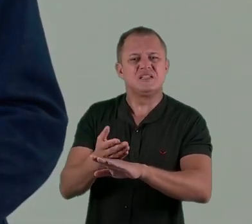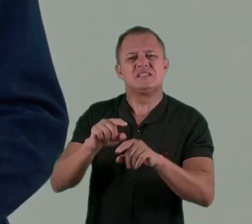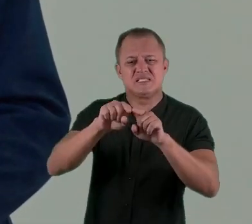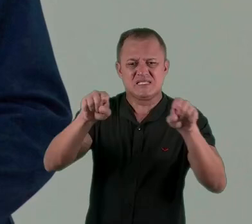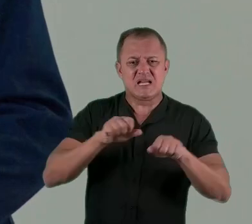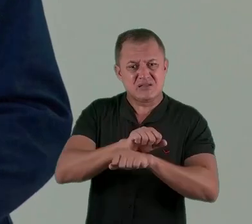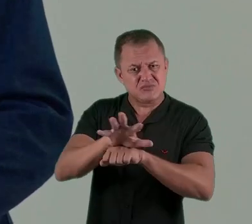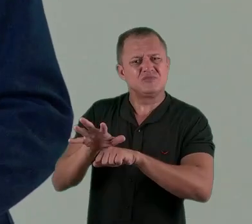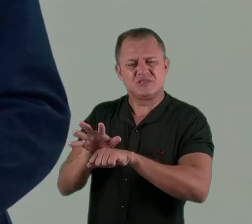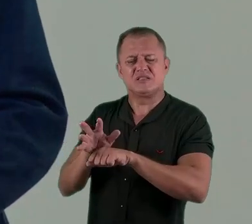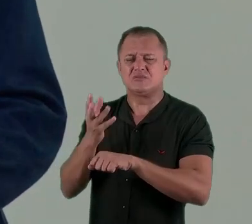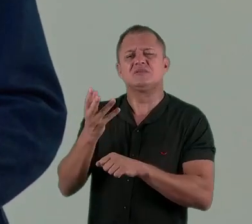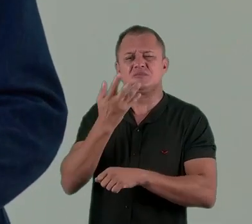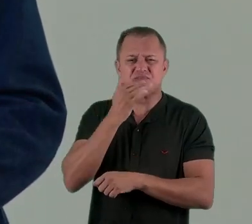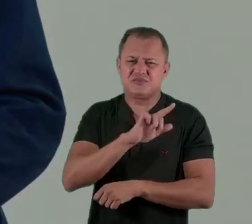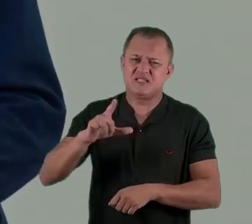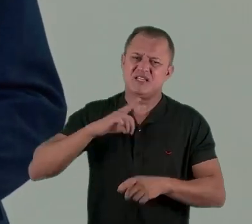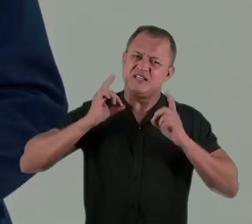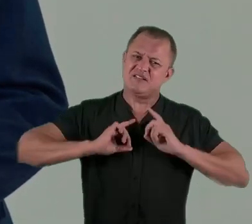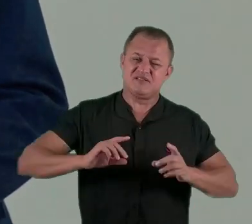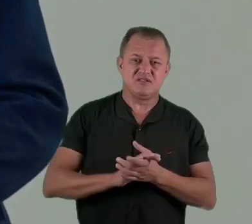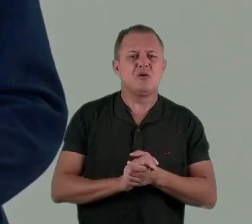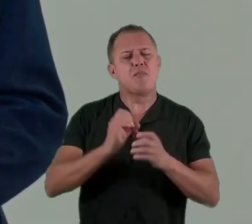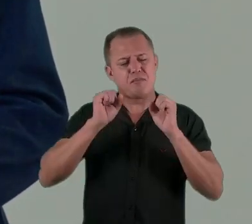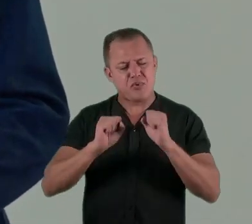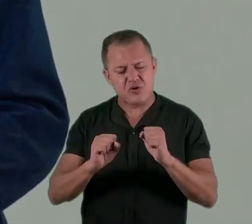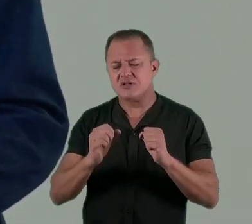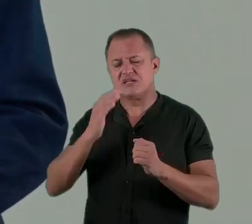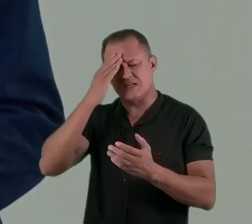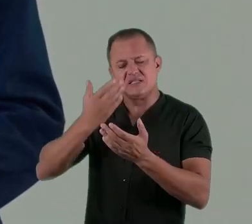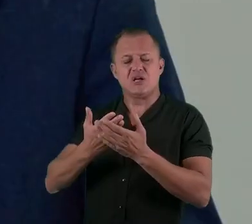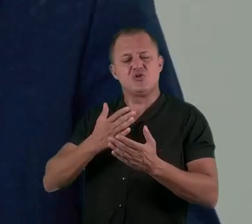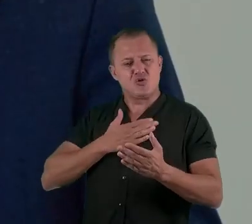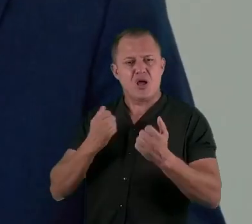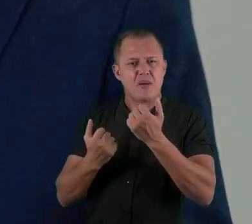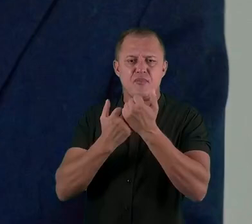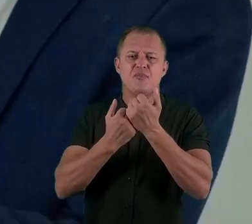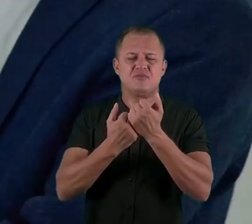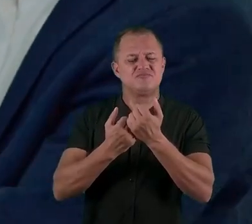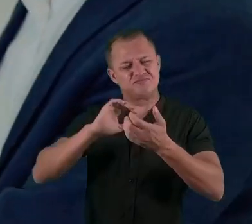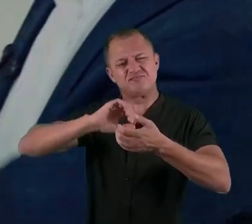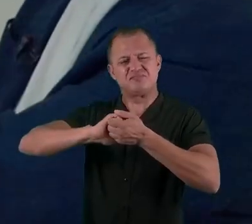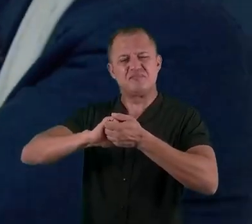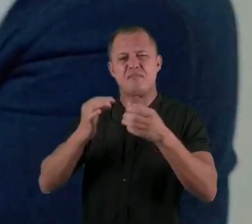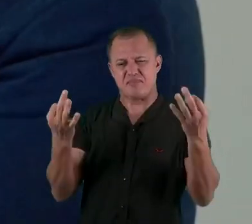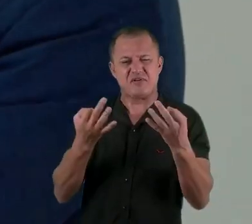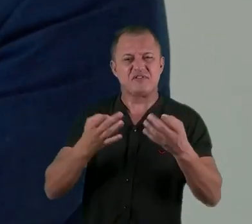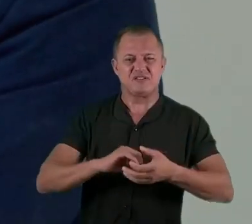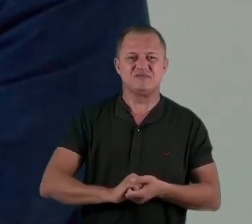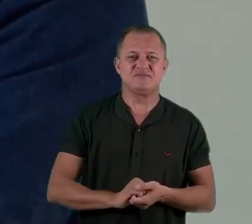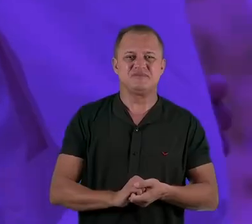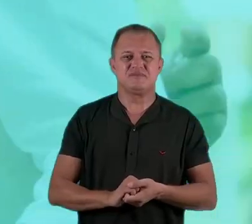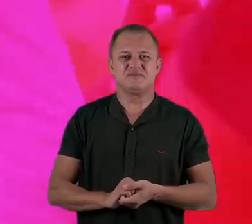as salas de multifuncionais para crianças com deficiência. Portanto, pode contar com todo o nosso apoio. Conte comigo. Maravilha. Tamo junto. Tamo